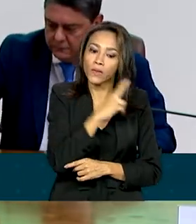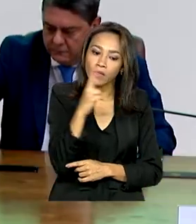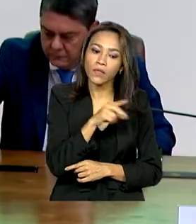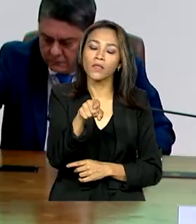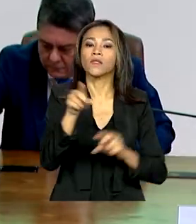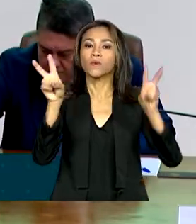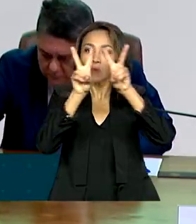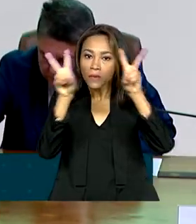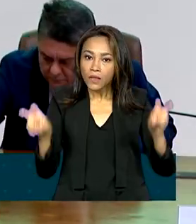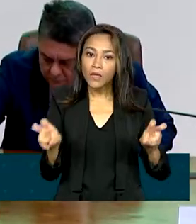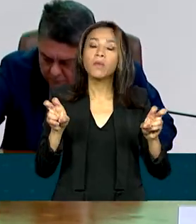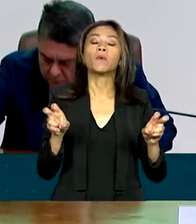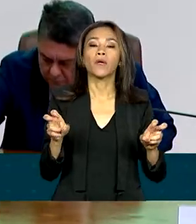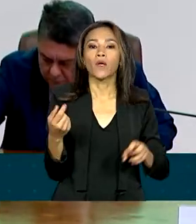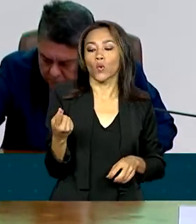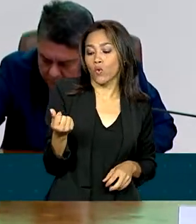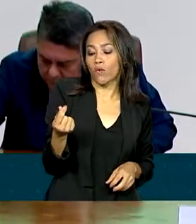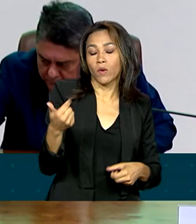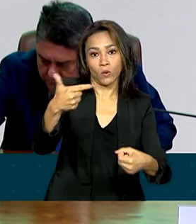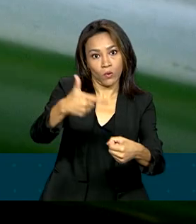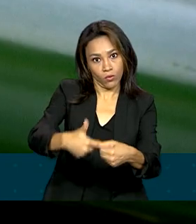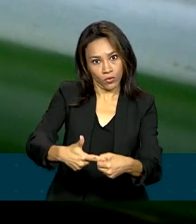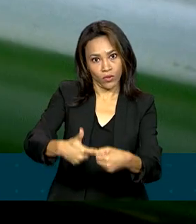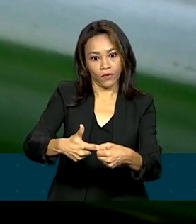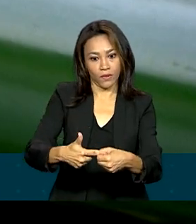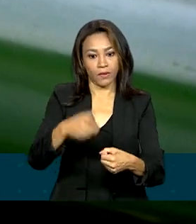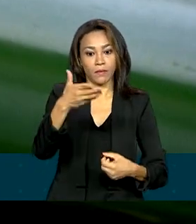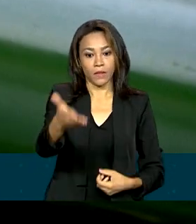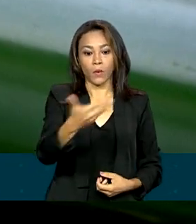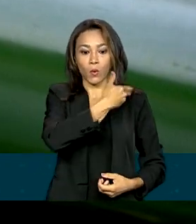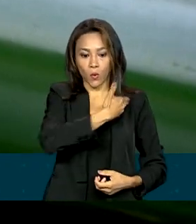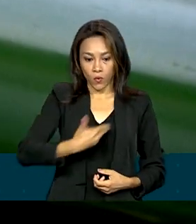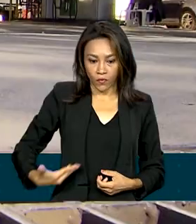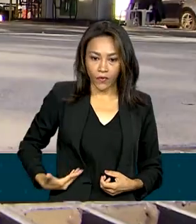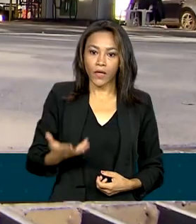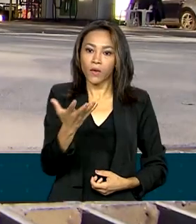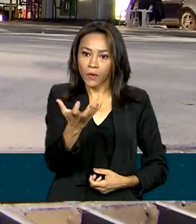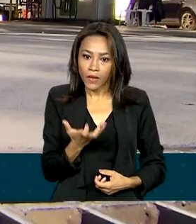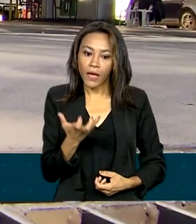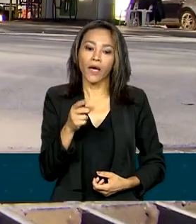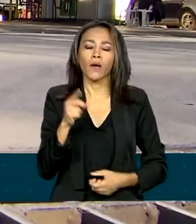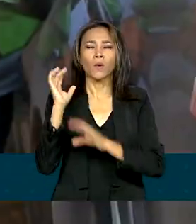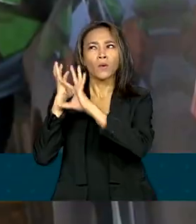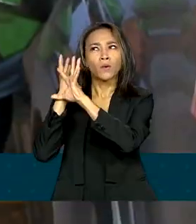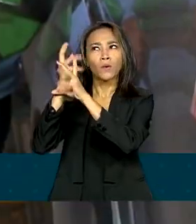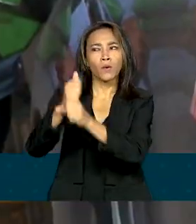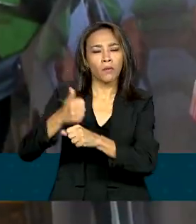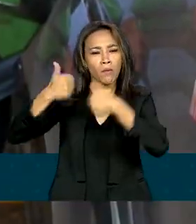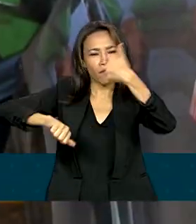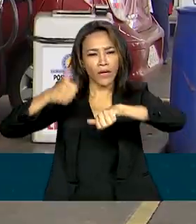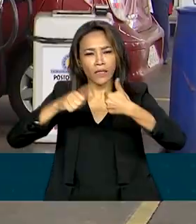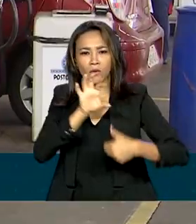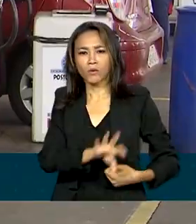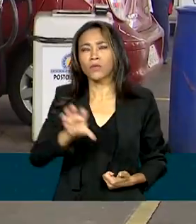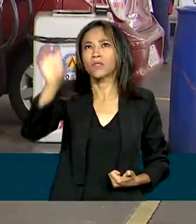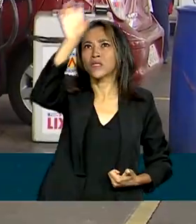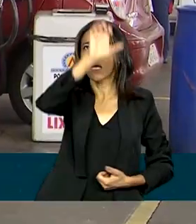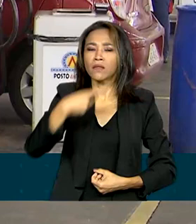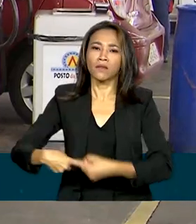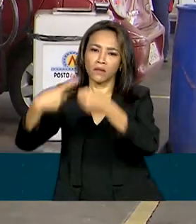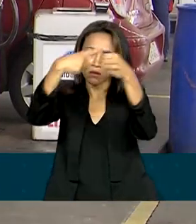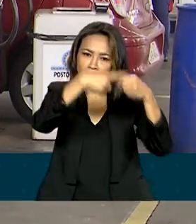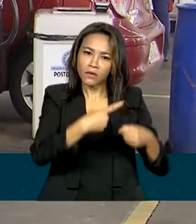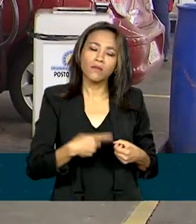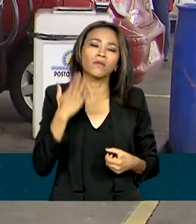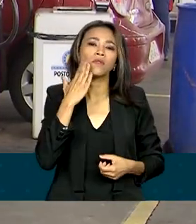dos temas, o valor dos combustíveis. O governo quer um levantamento completo de estados e municípios para saber